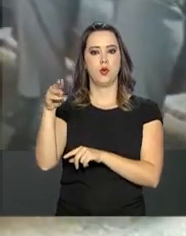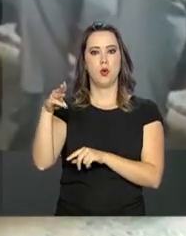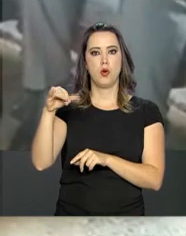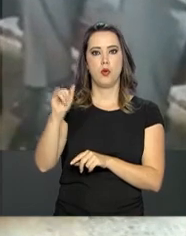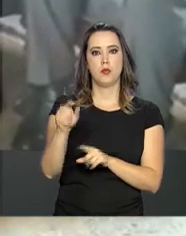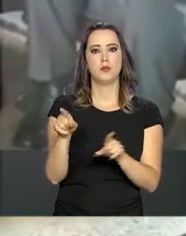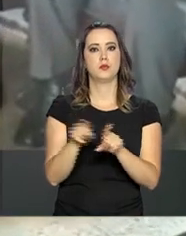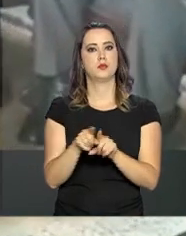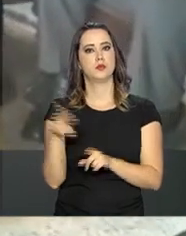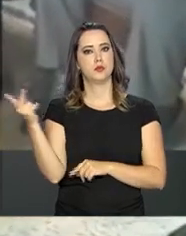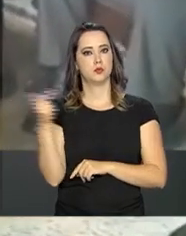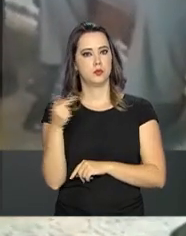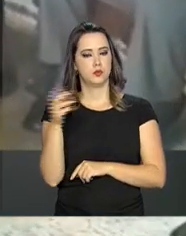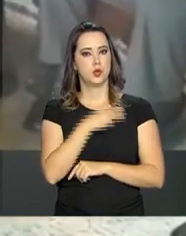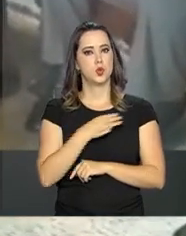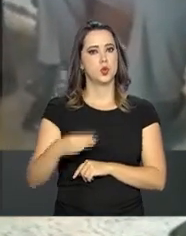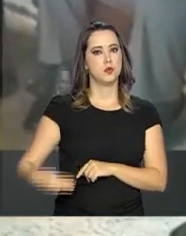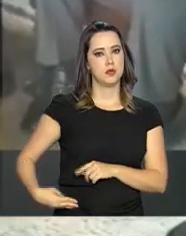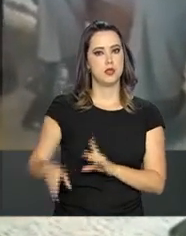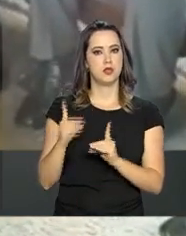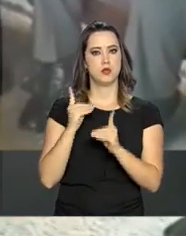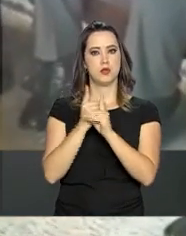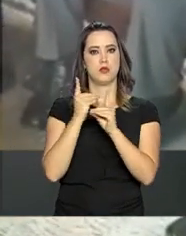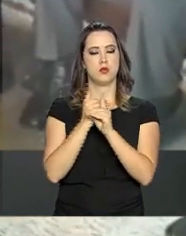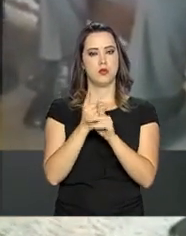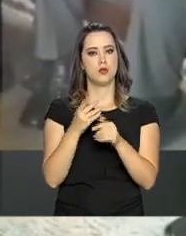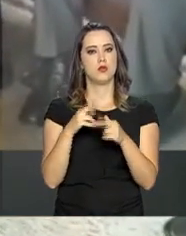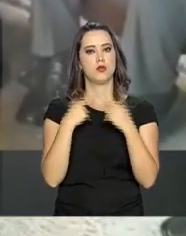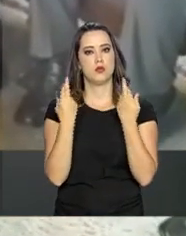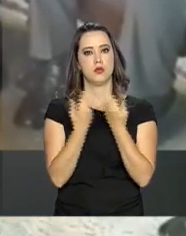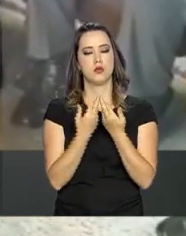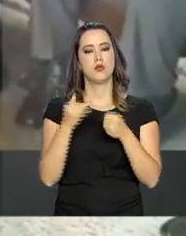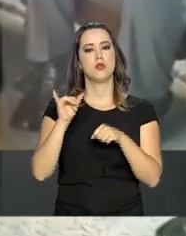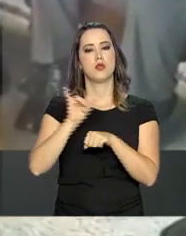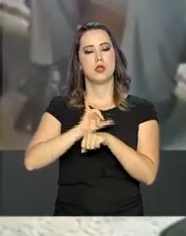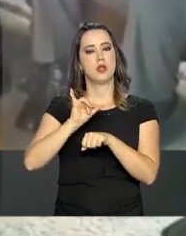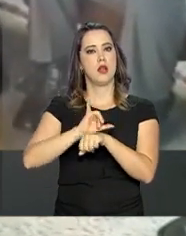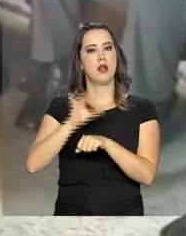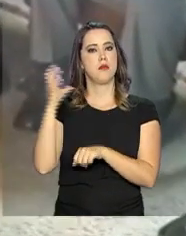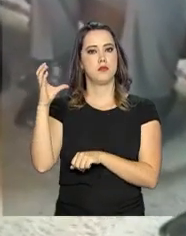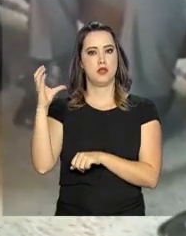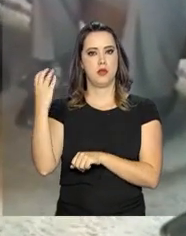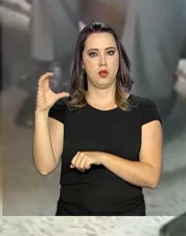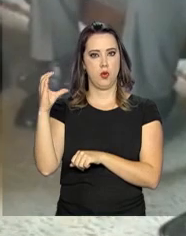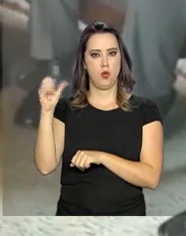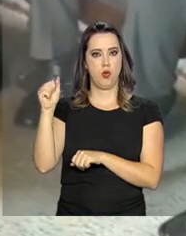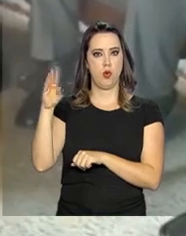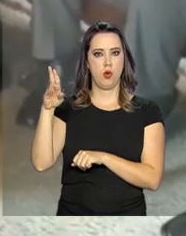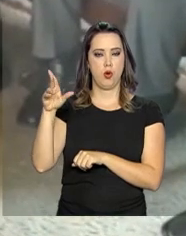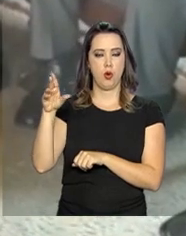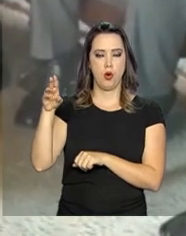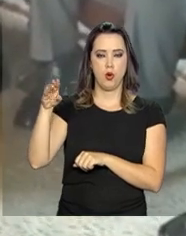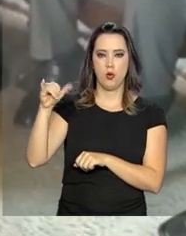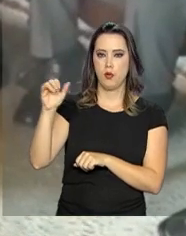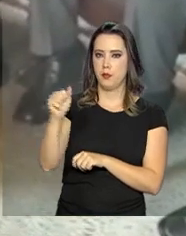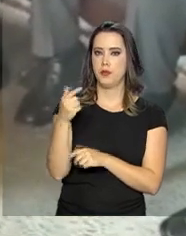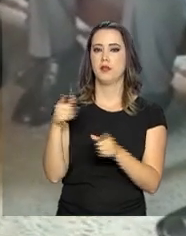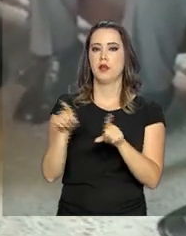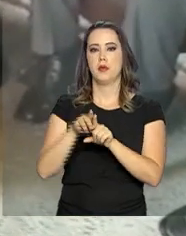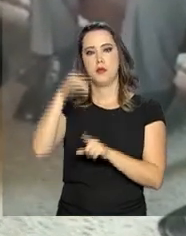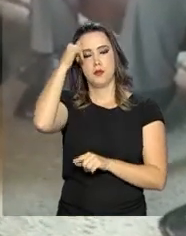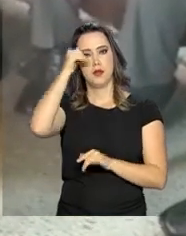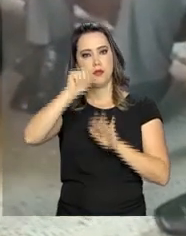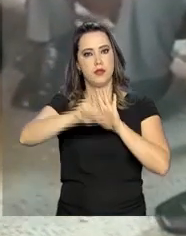Carlos Trujillo. O encontro foi em Bogotá. Os dois falaram também sobre colaboração para o combate ao crime